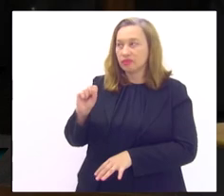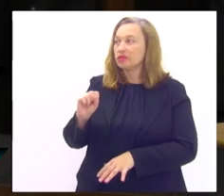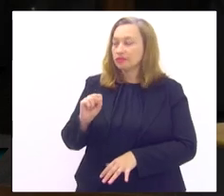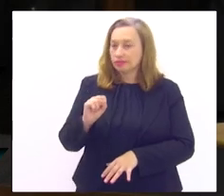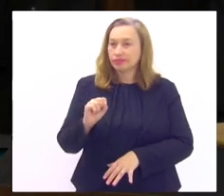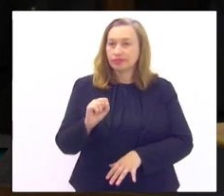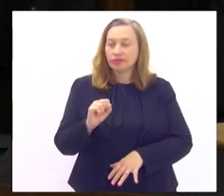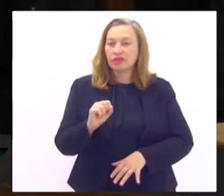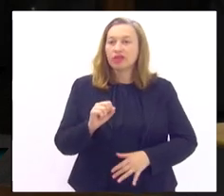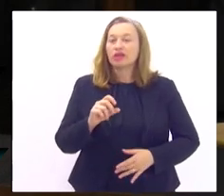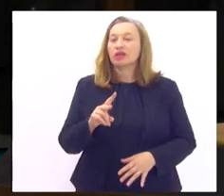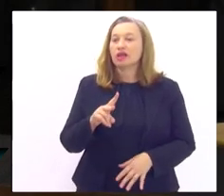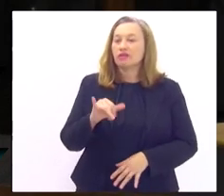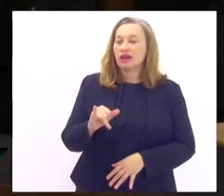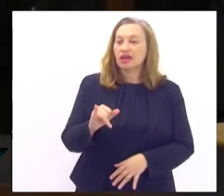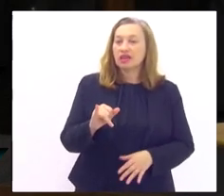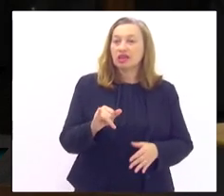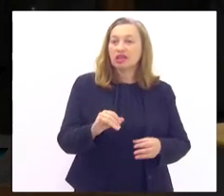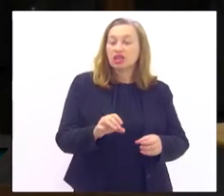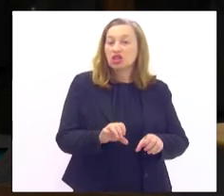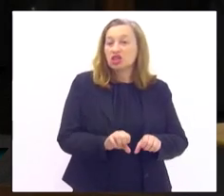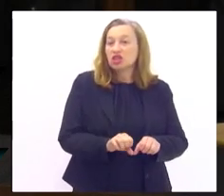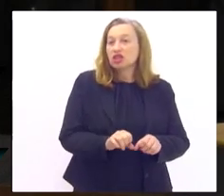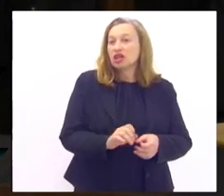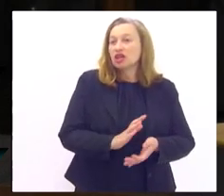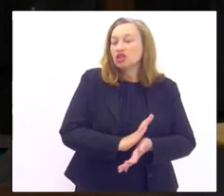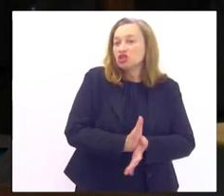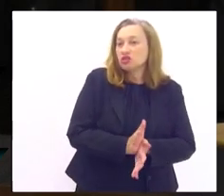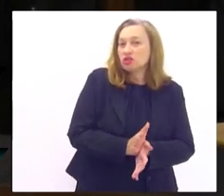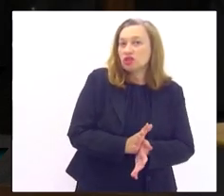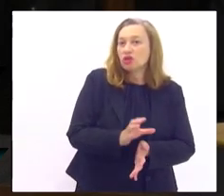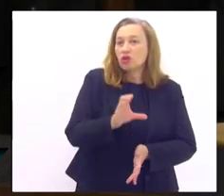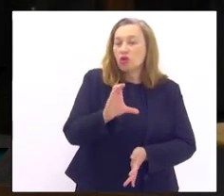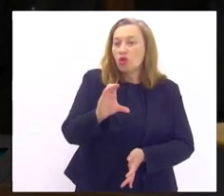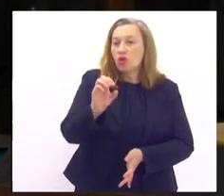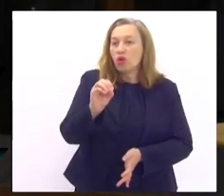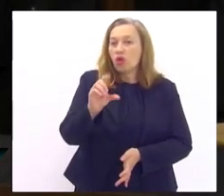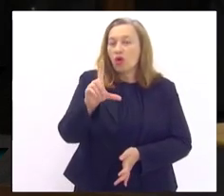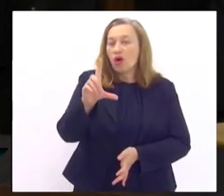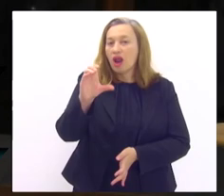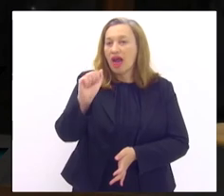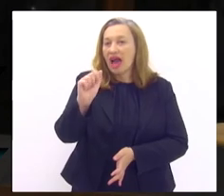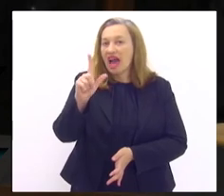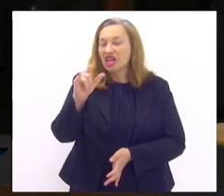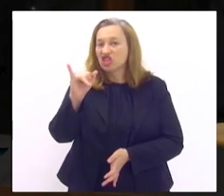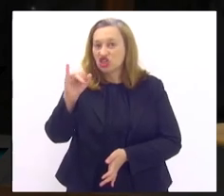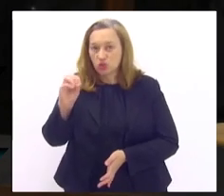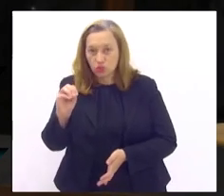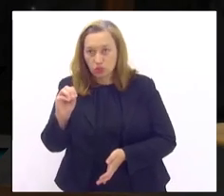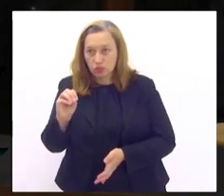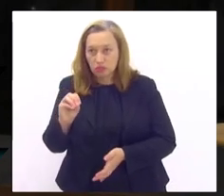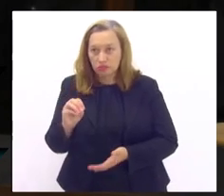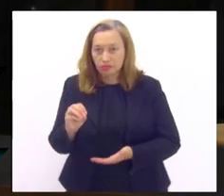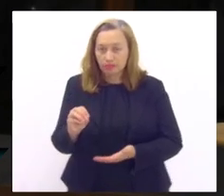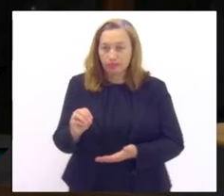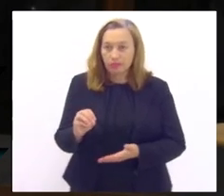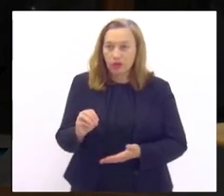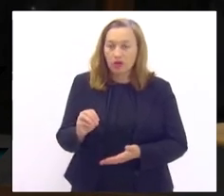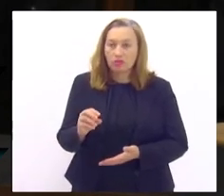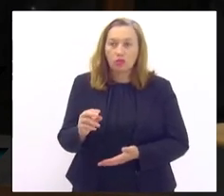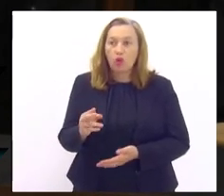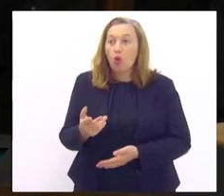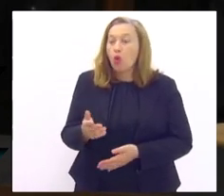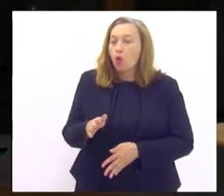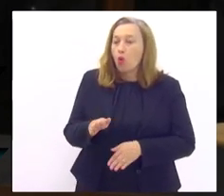destruir colágeno então esse pé ele fica um pé com desvios motores uma pena que não está